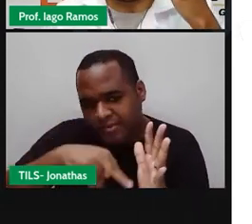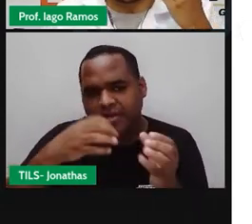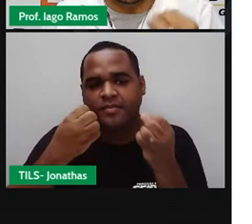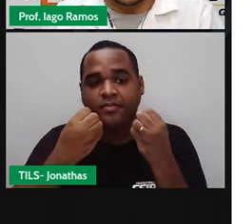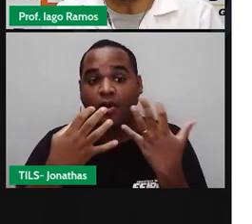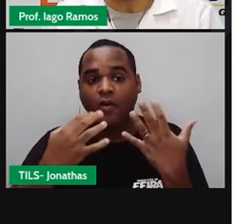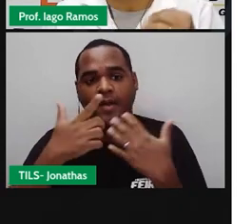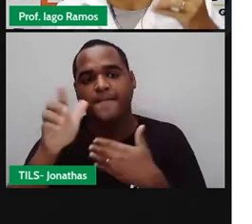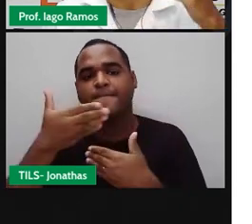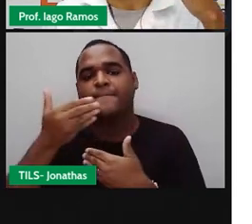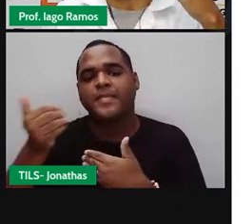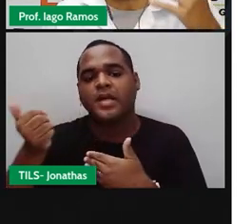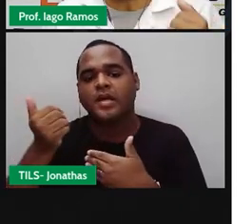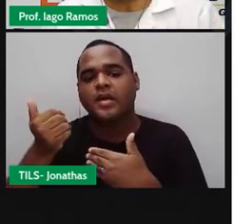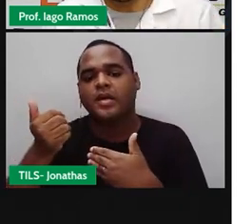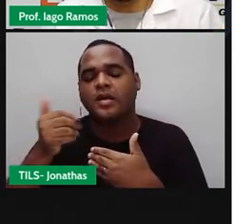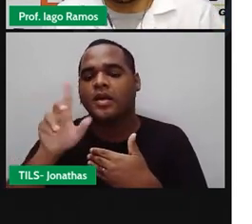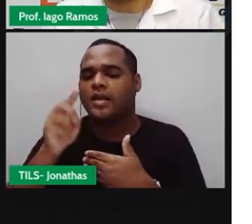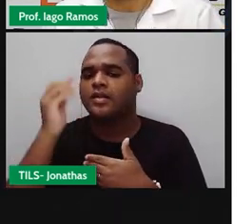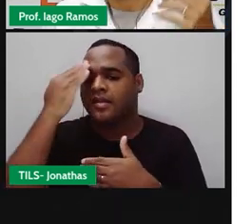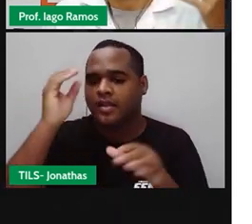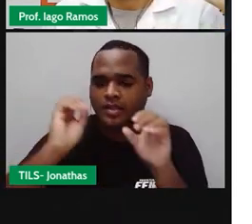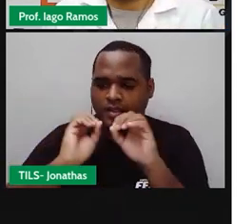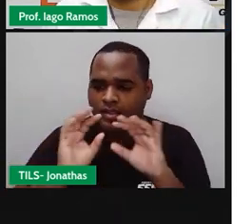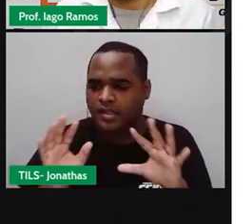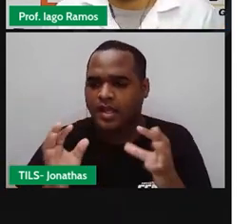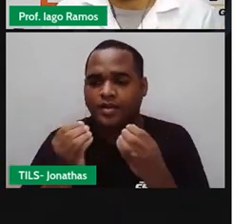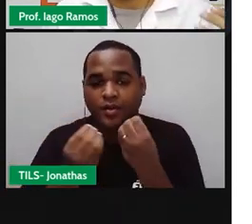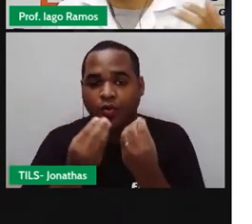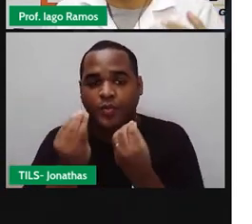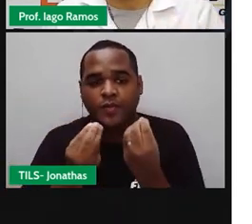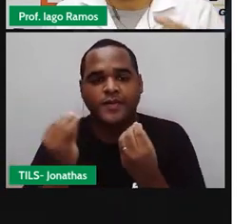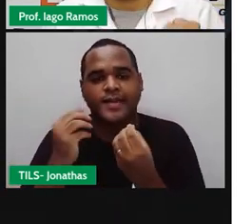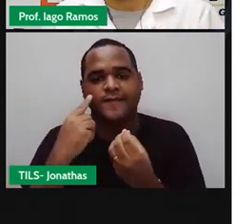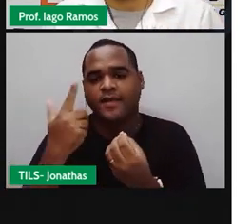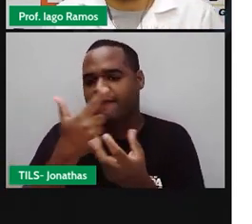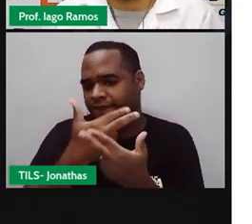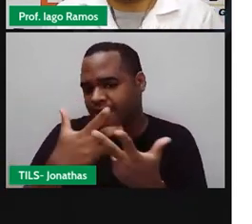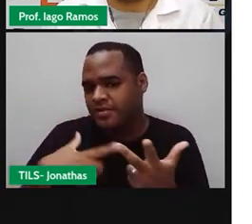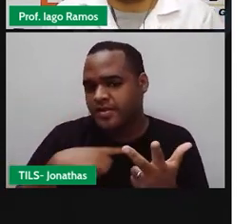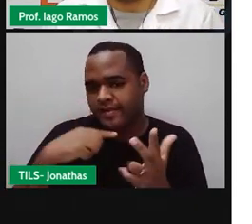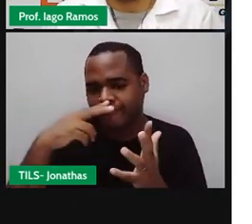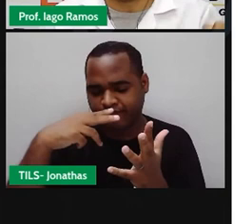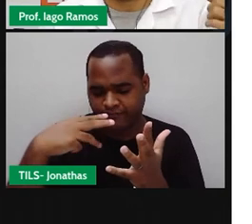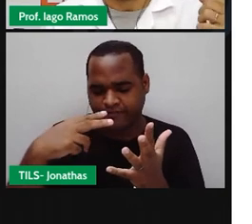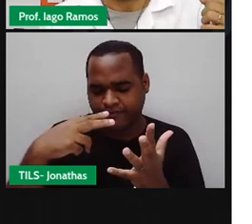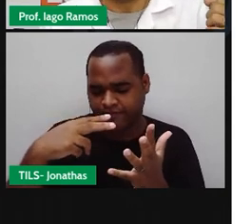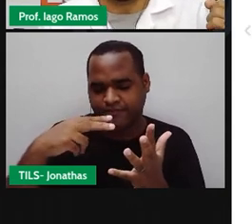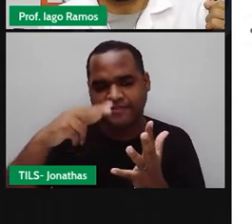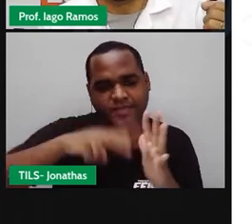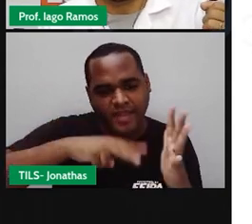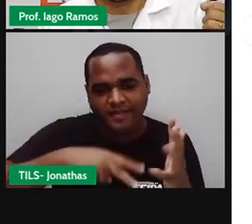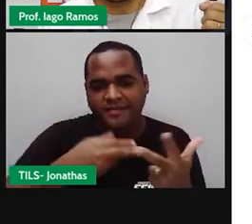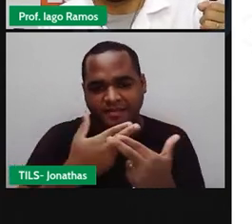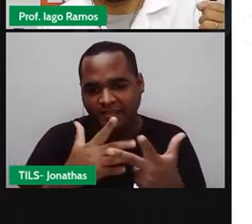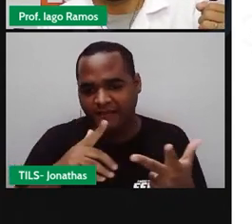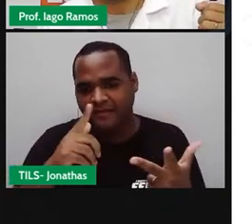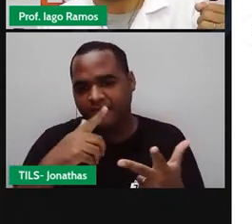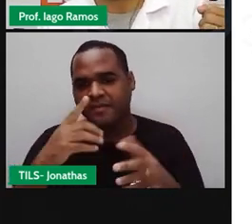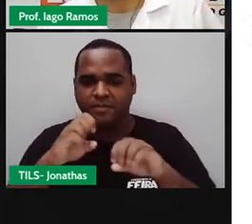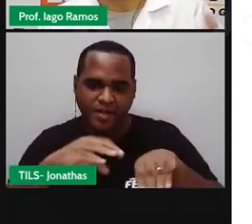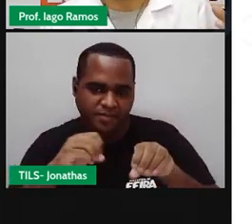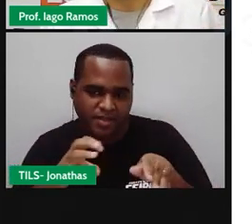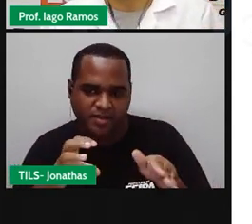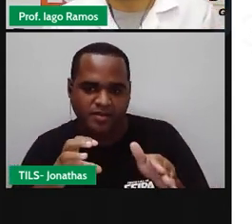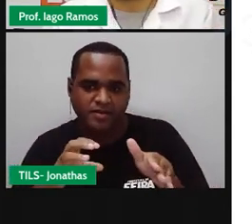e melhorar o entendimento dessas coisas que apareceram nessa aula. e o outro link vai